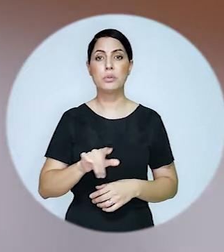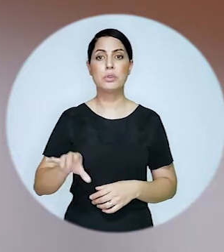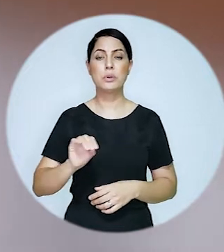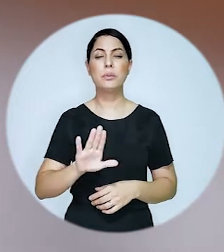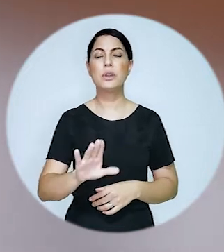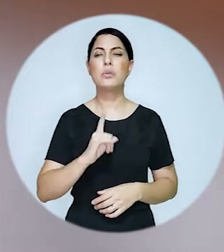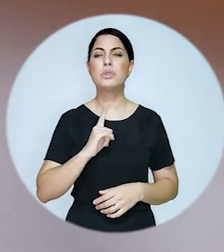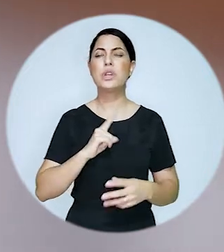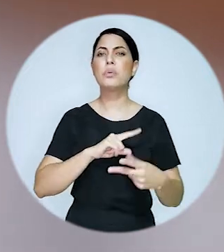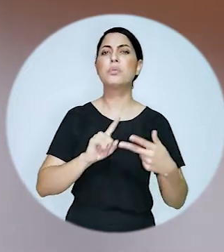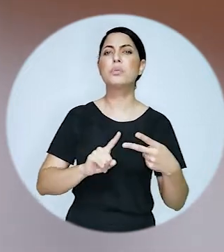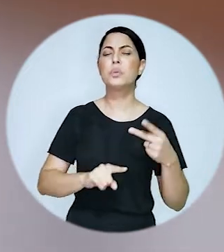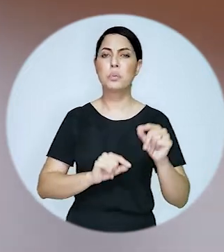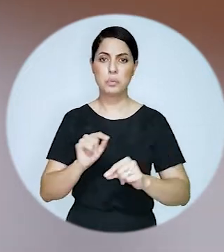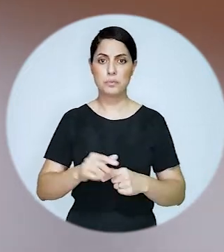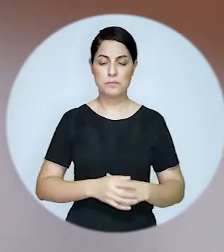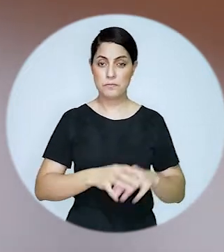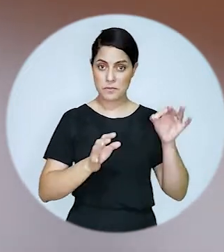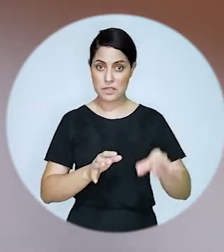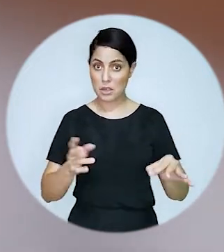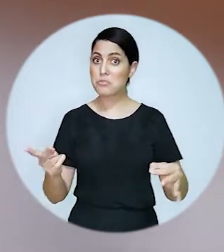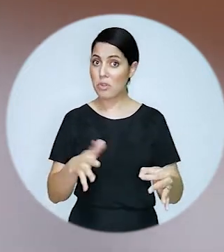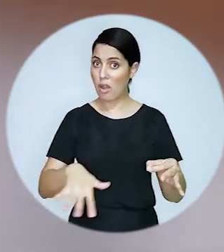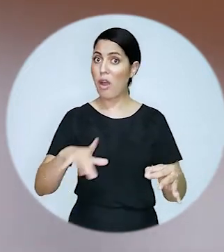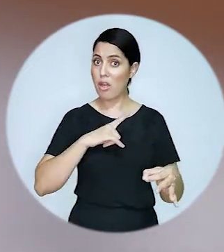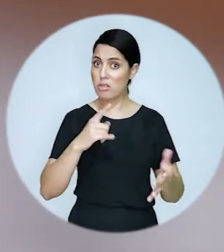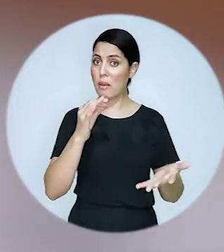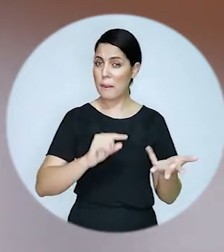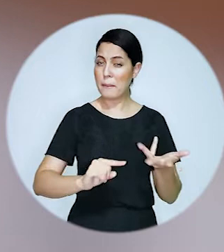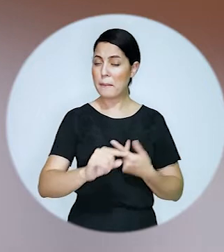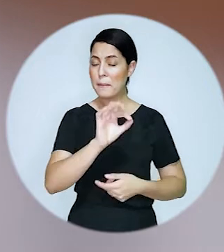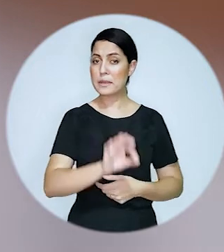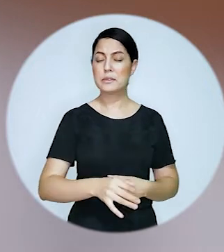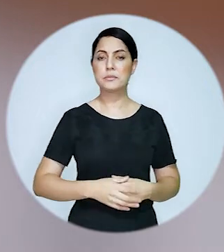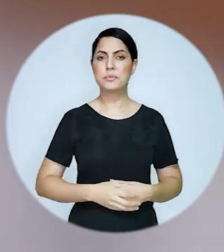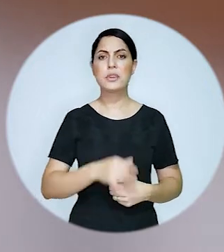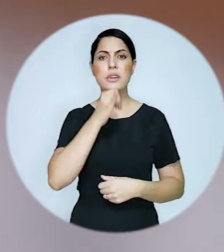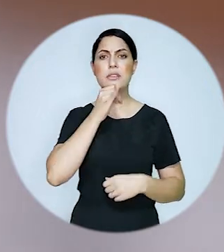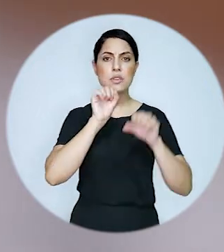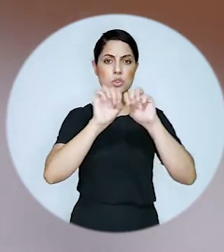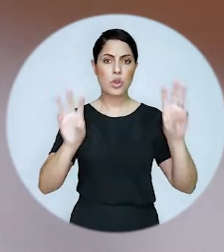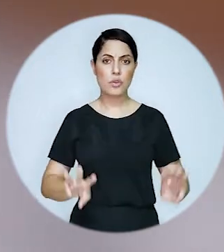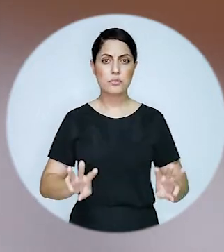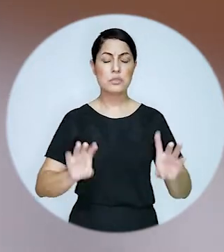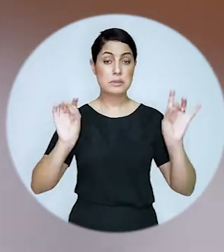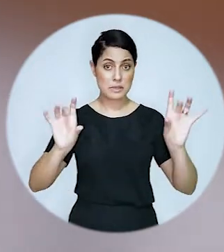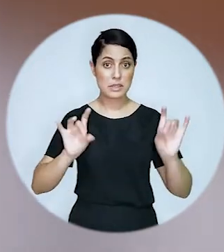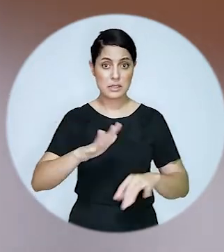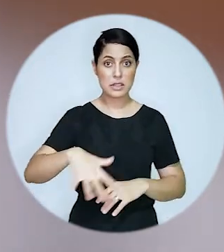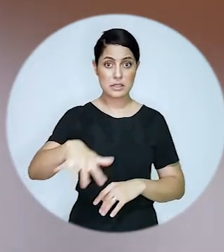Segundo ponto que eu acho muito interessante com relação aos acertos de quem atua na área é o fato da utilização de